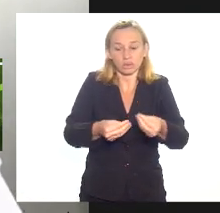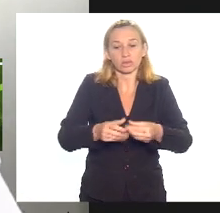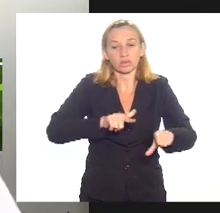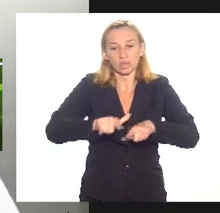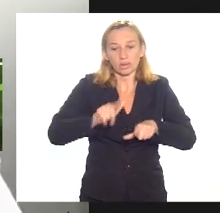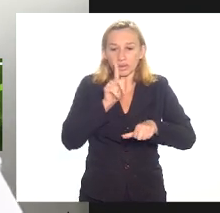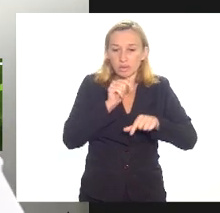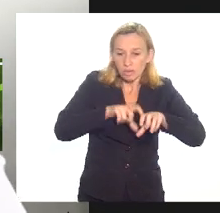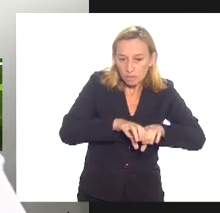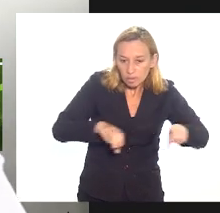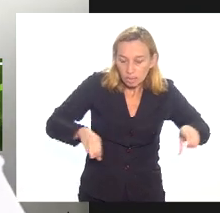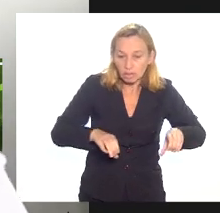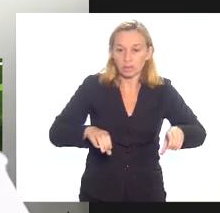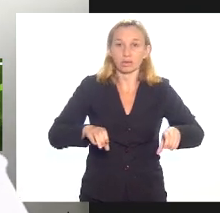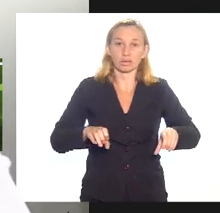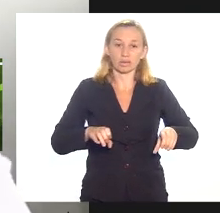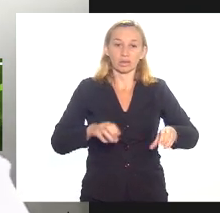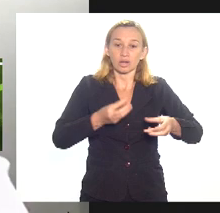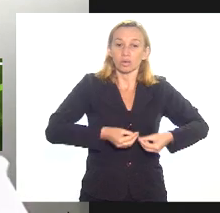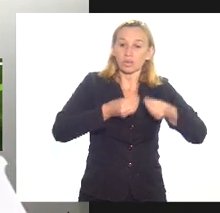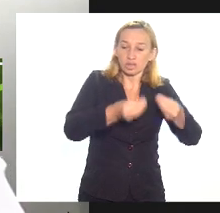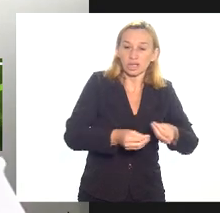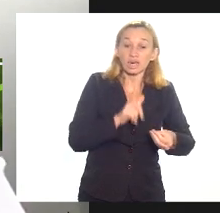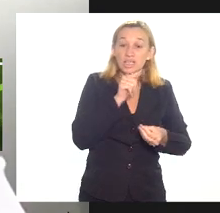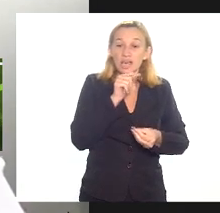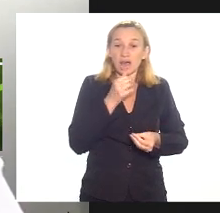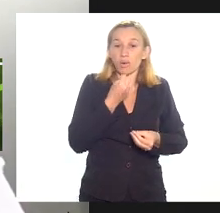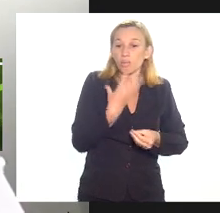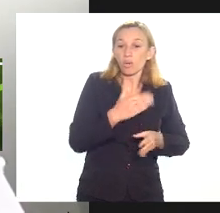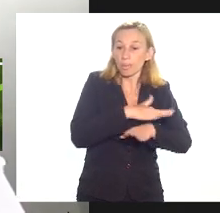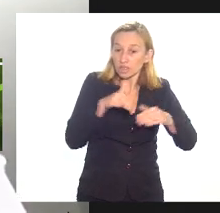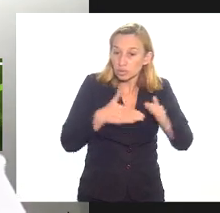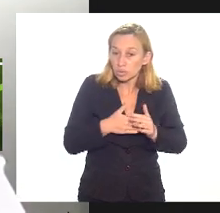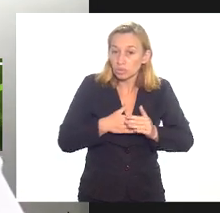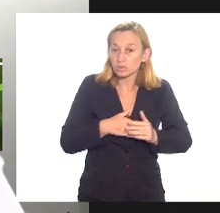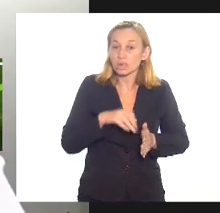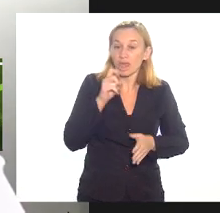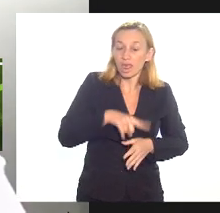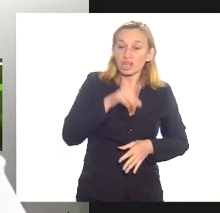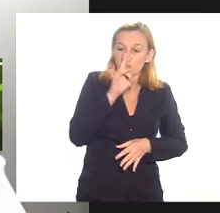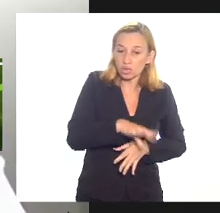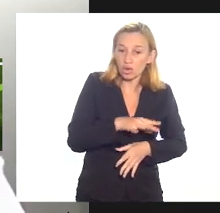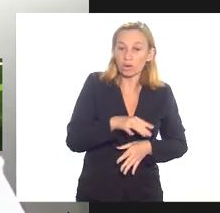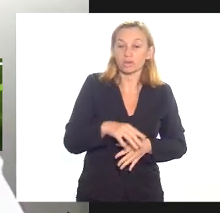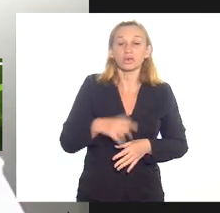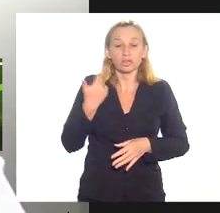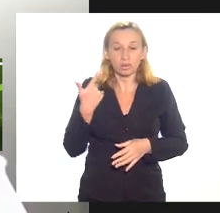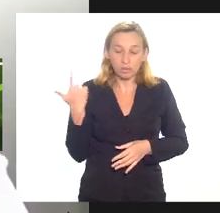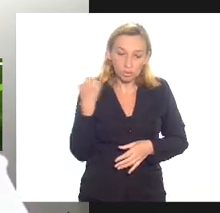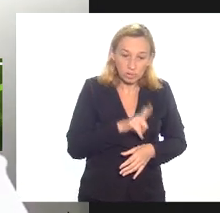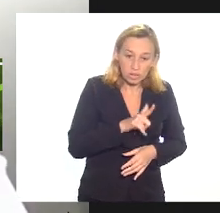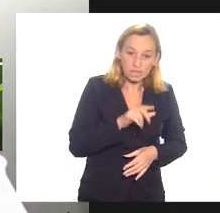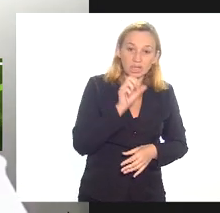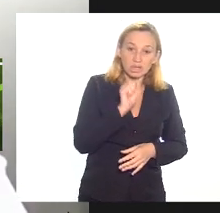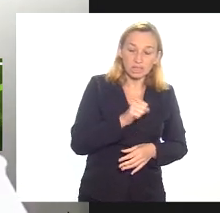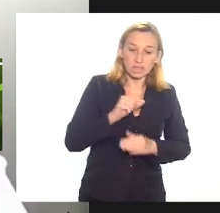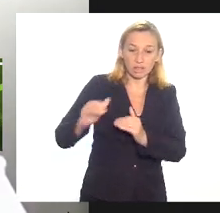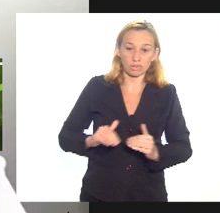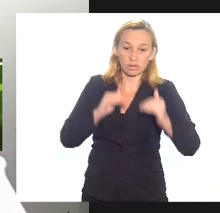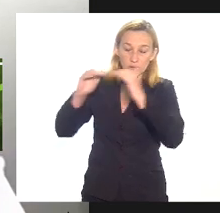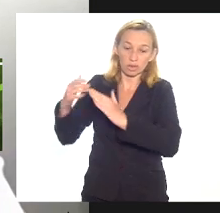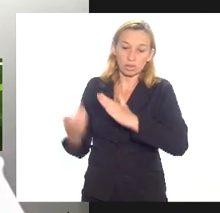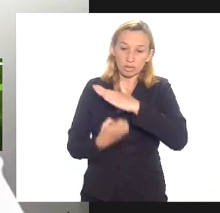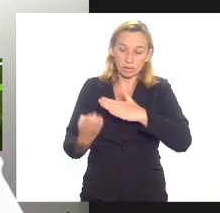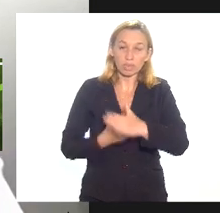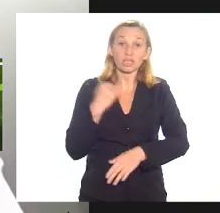saneamento básico com a entrega de água boa para todos é só assim que a gente vai conseguir a soberania de uma